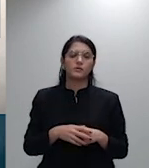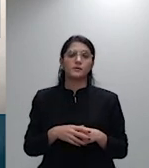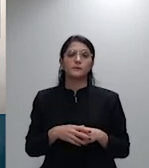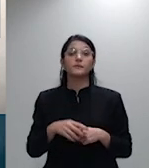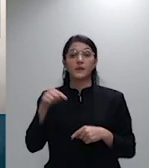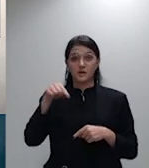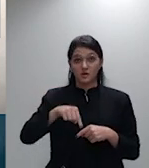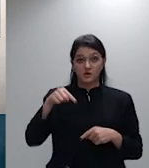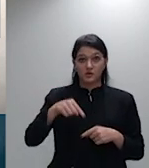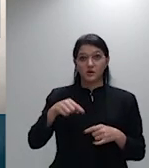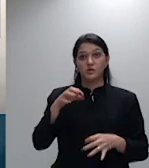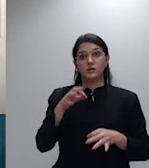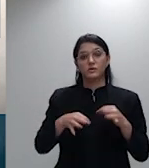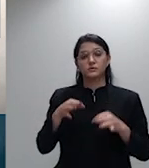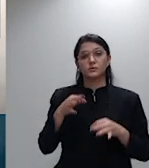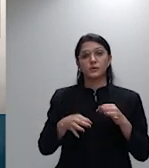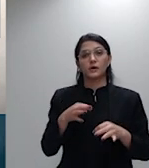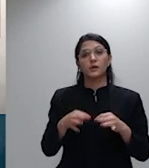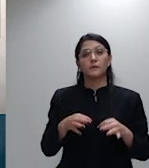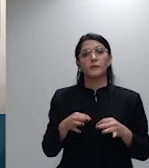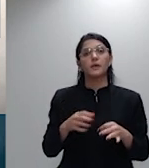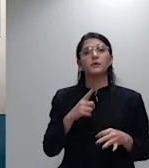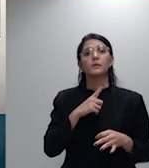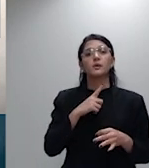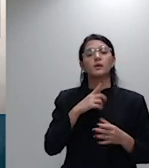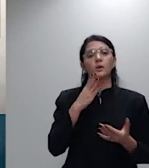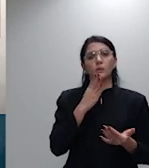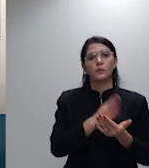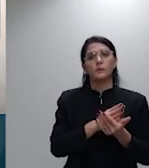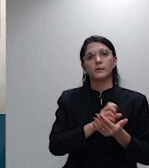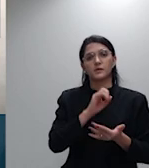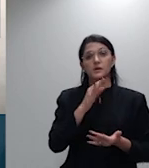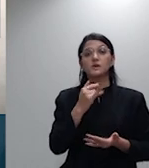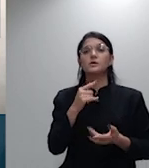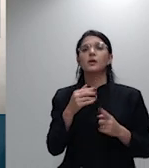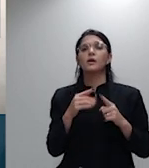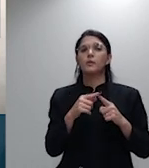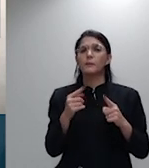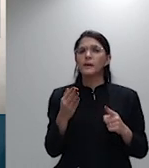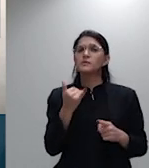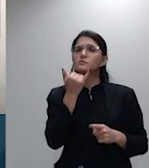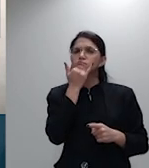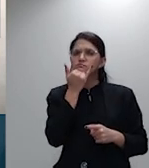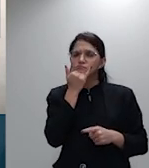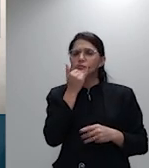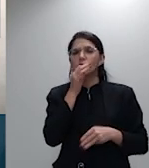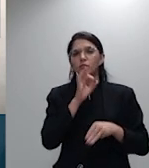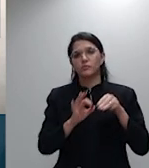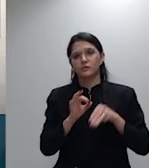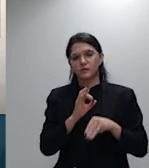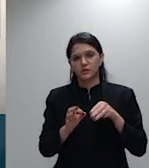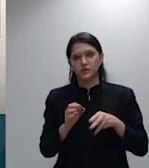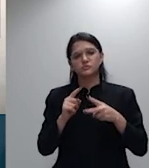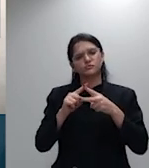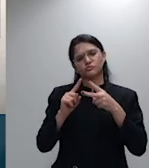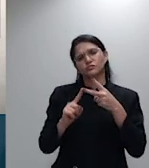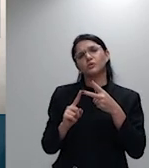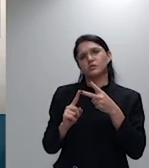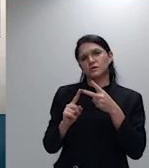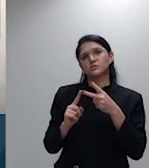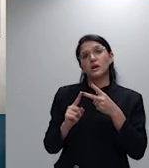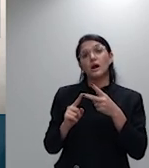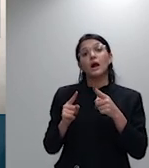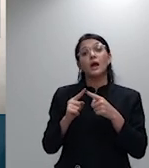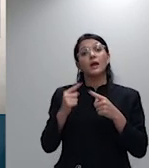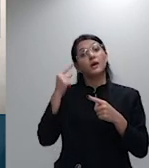recisória com a máxima vênia do eminente relator e do revisor eu penso que são dois fundamentos